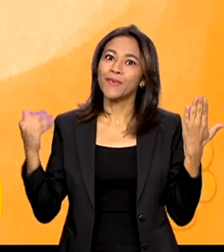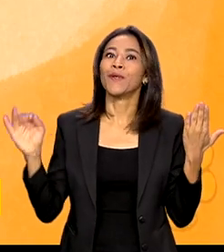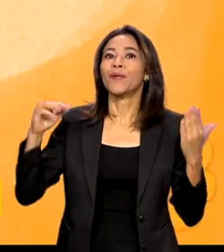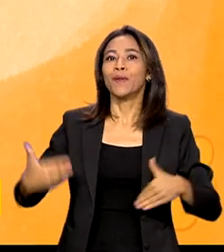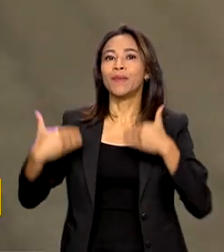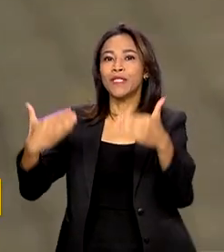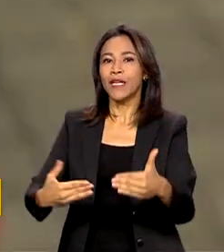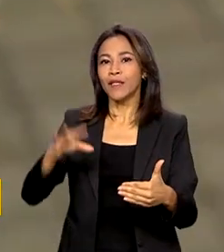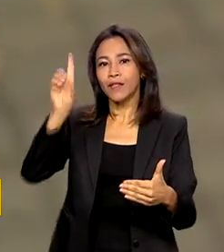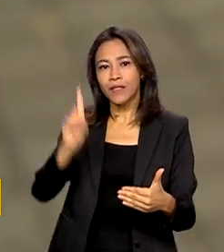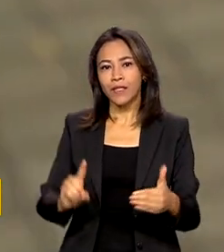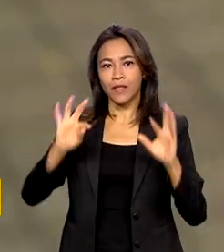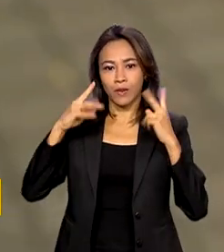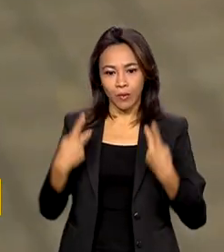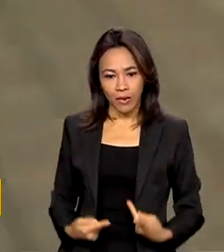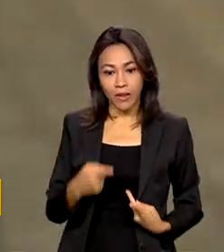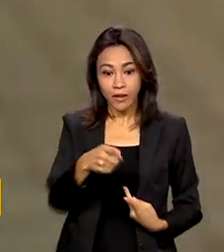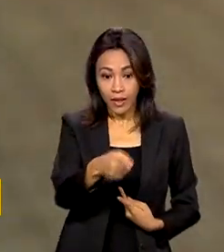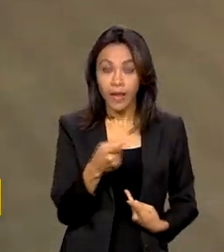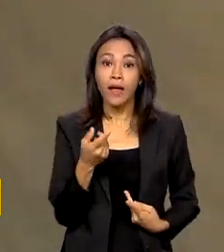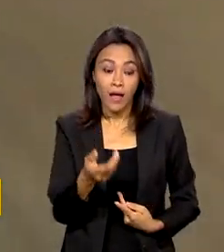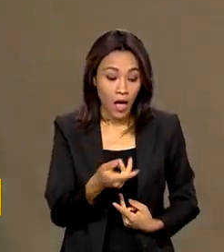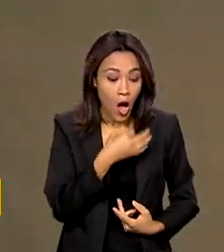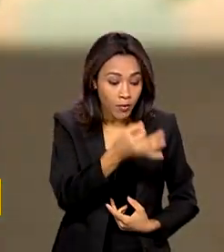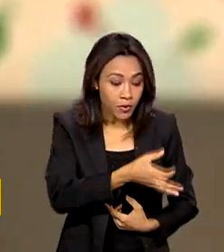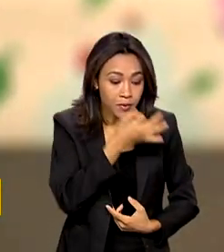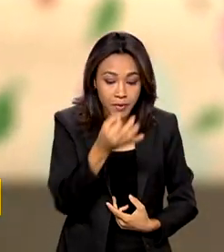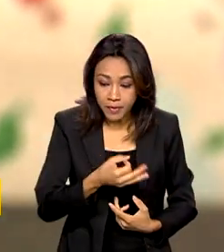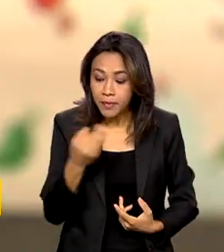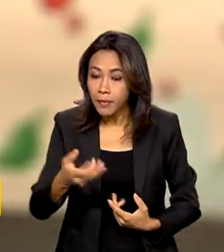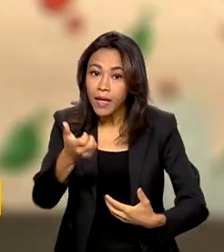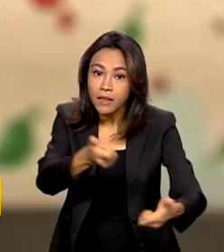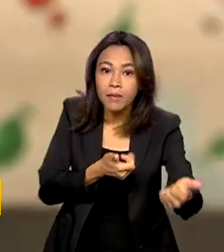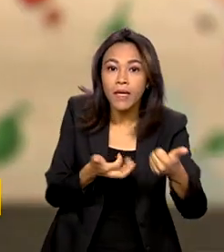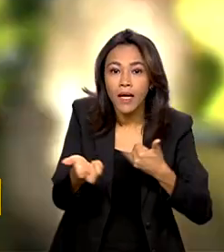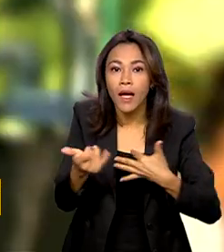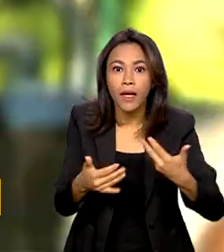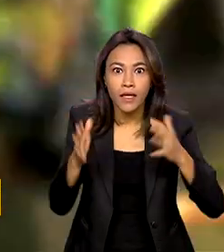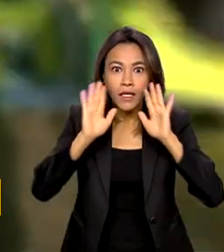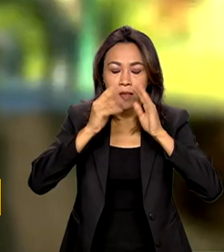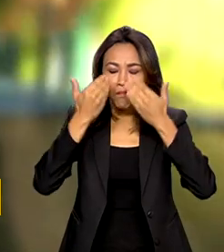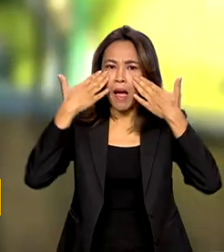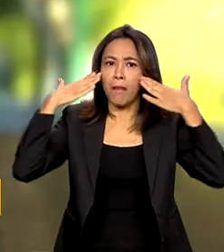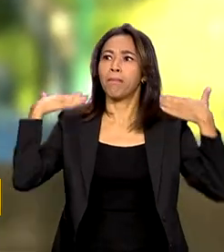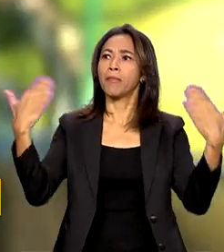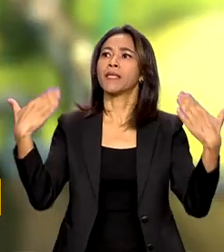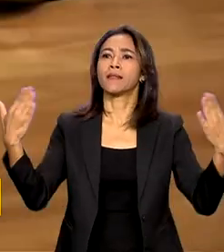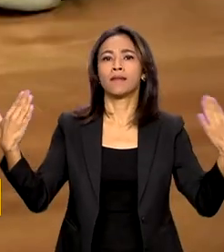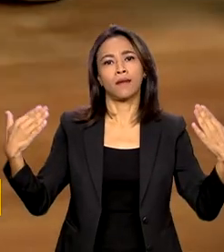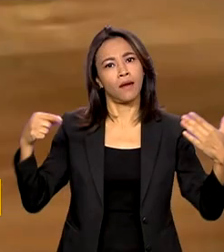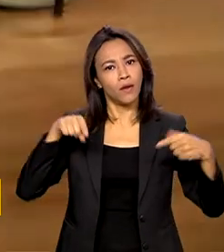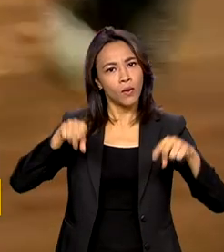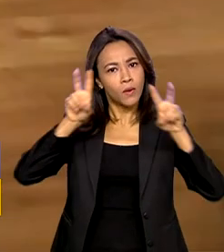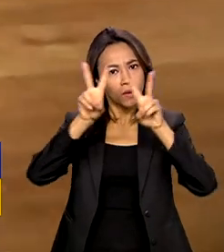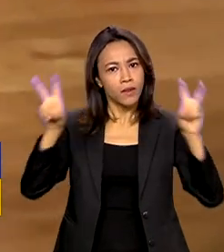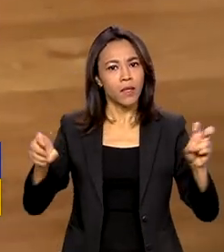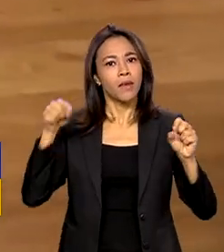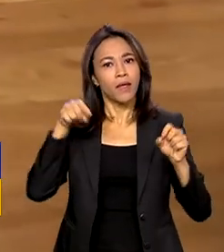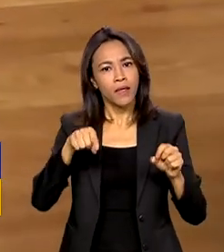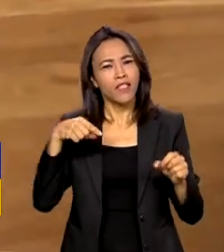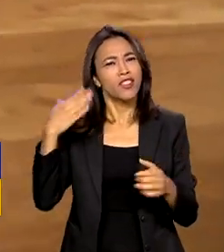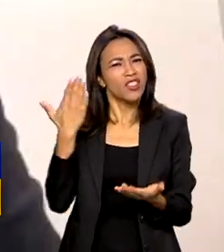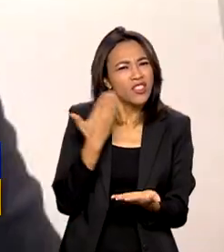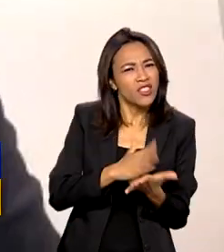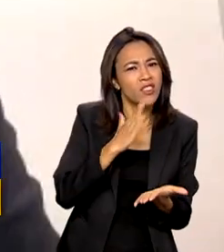Cidadania quer dar voz às vítimas indefesas e dar visibilidade ao tema, pois é quebrando tabus que os riscos são